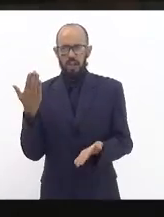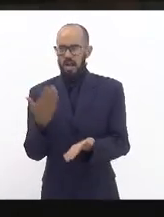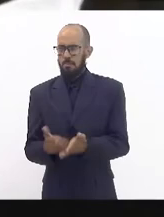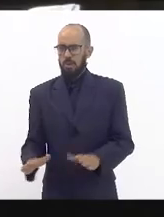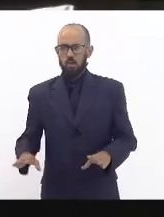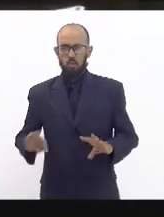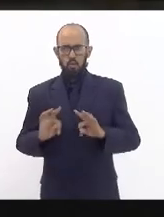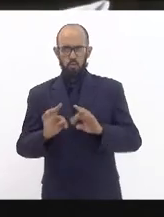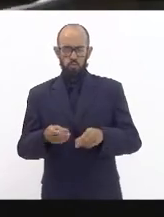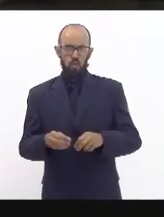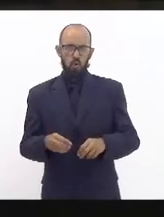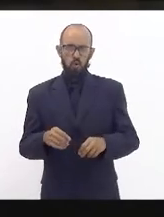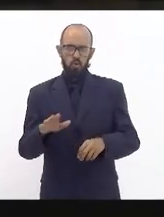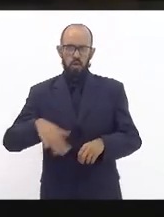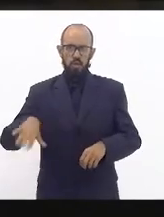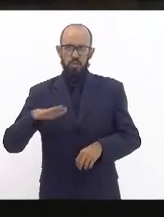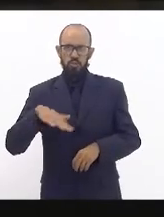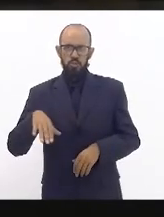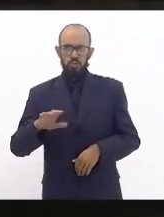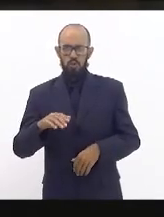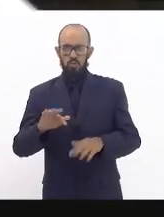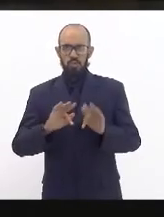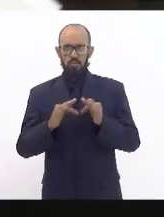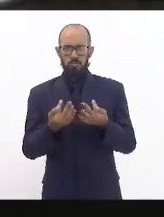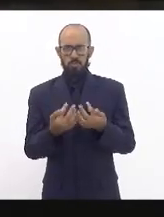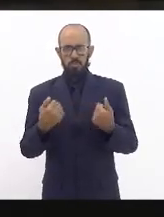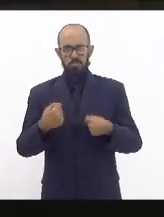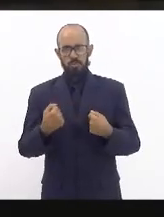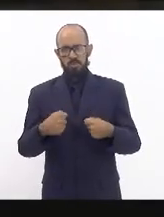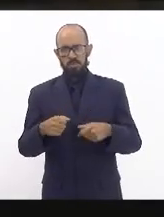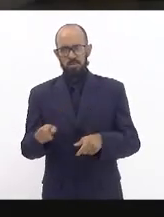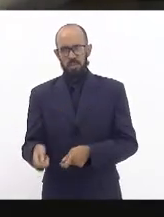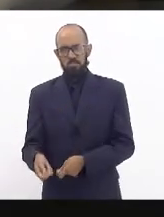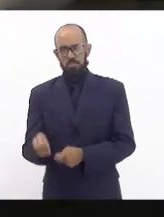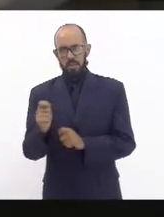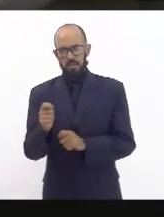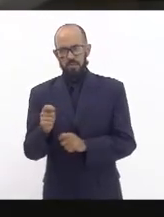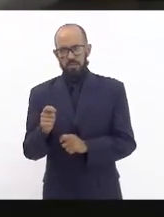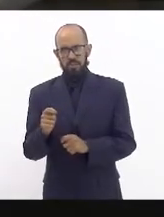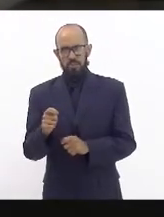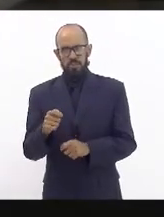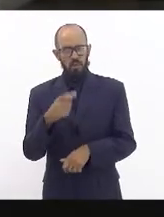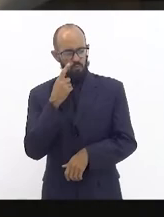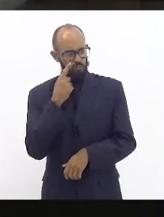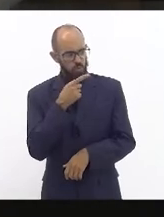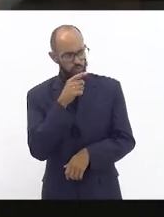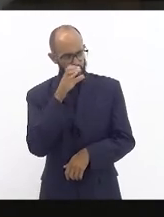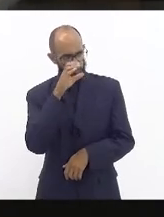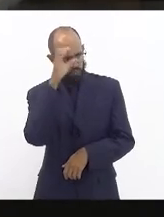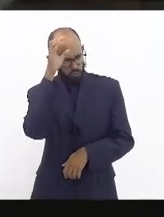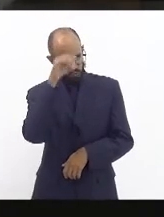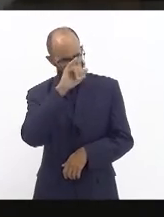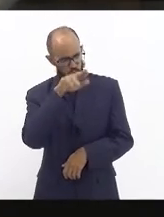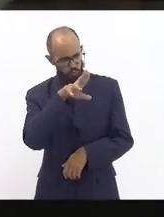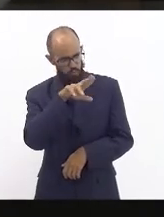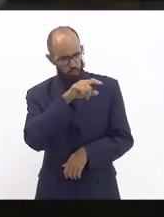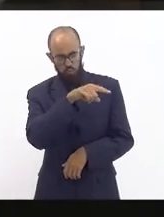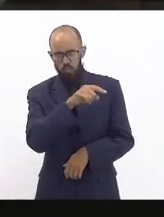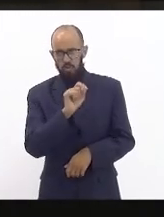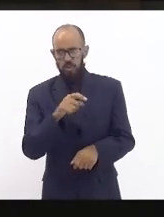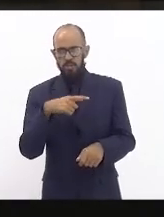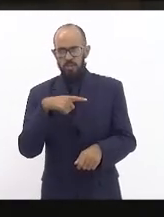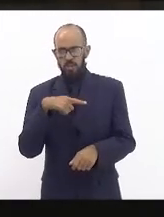degradando uma região onde muitas famílias sobrevivem da pesca sobrevivem se viu Tia Ju tem as marisqueiras lá da